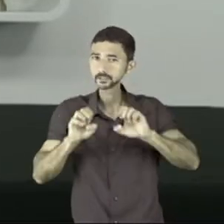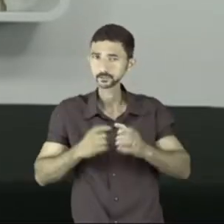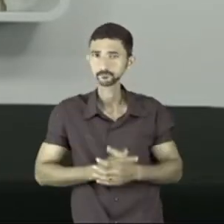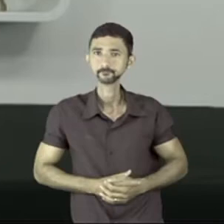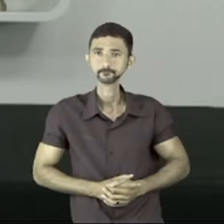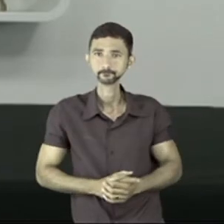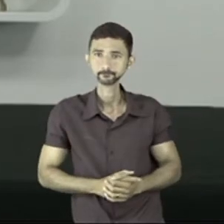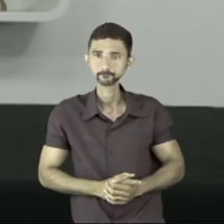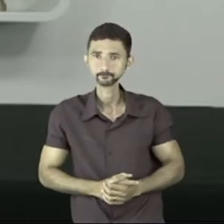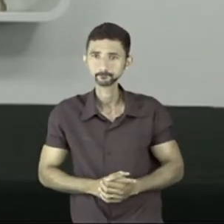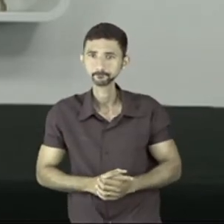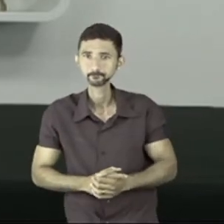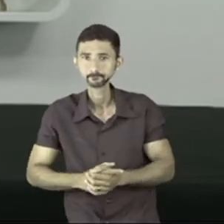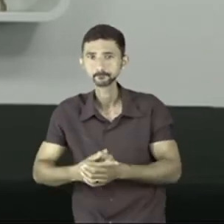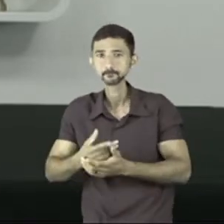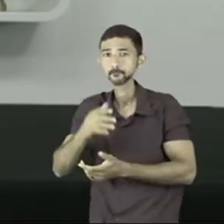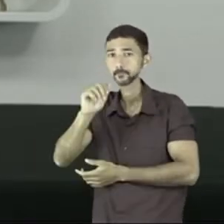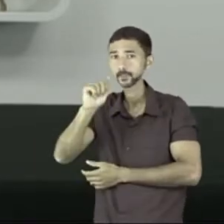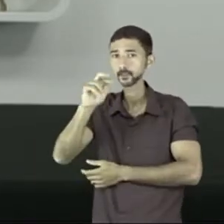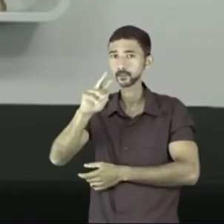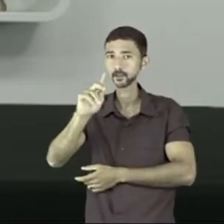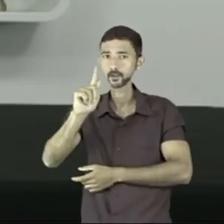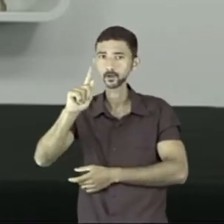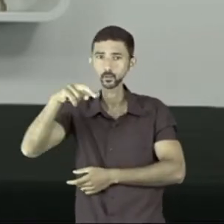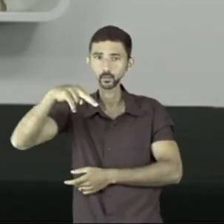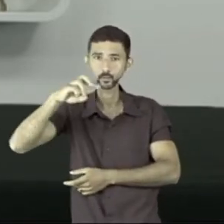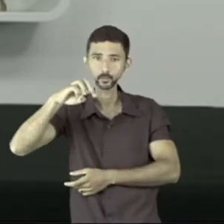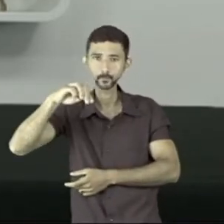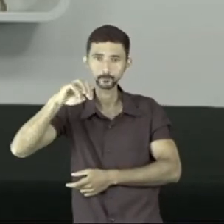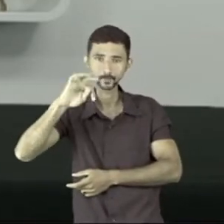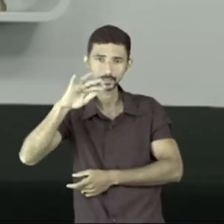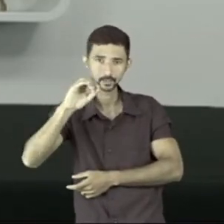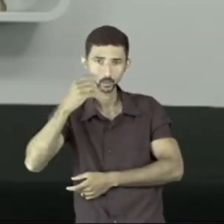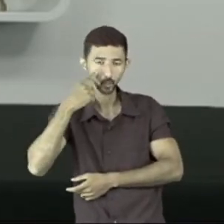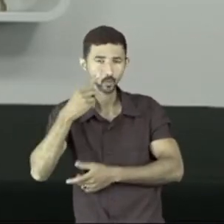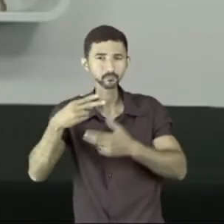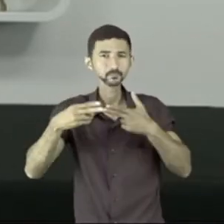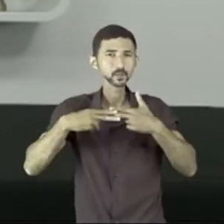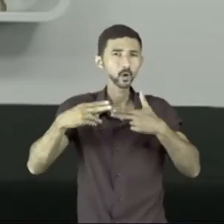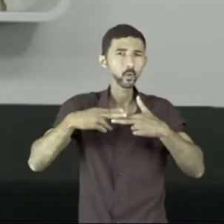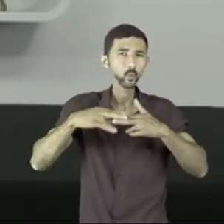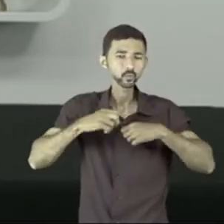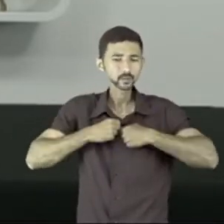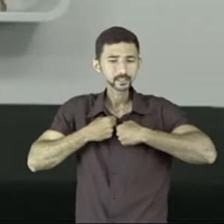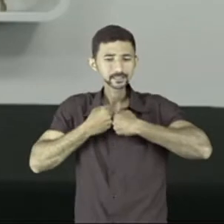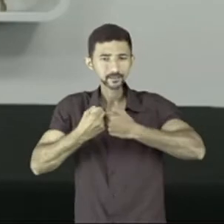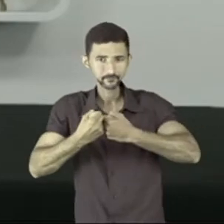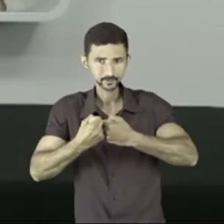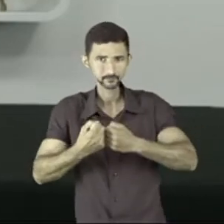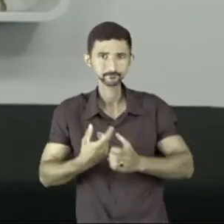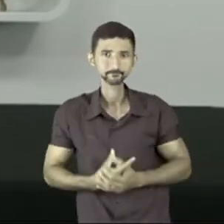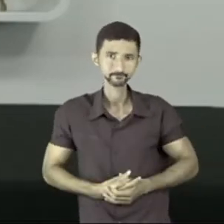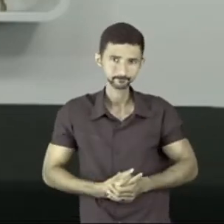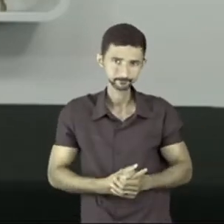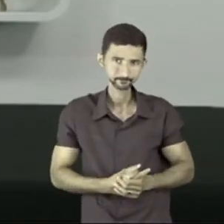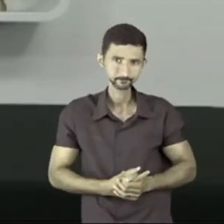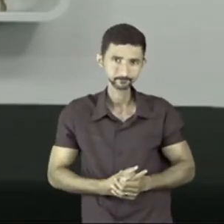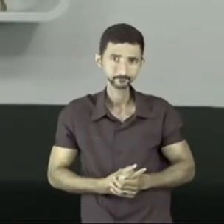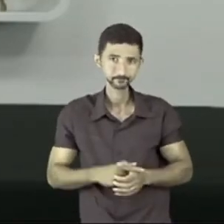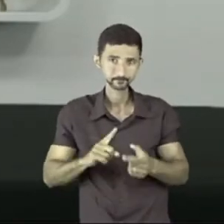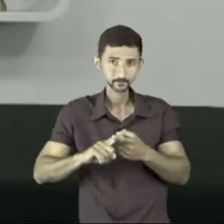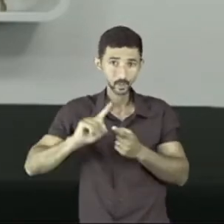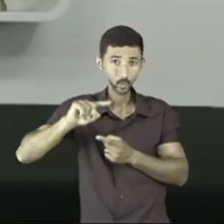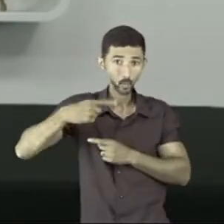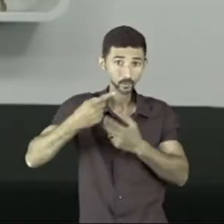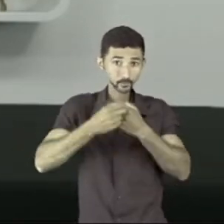textualmente. O argumento é aquilo que você usa para você defender a sua tese. E outra coisa que